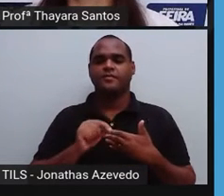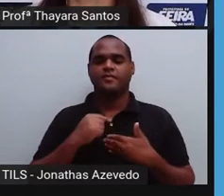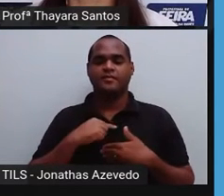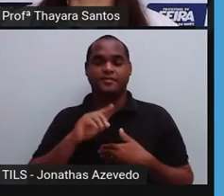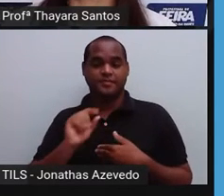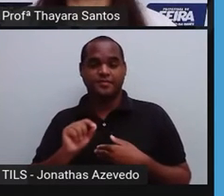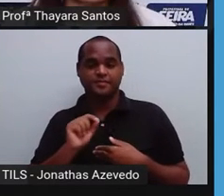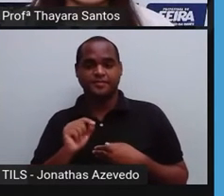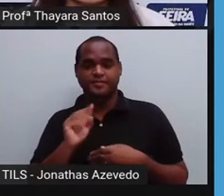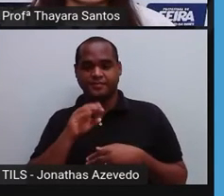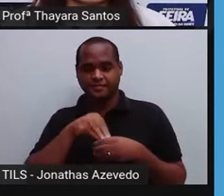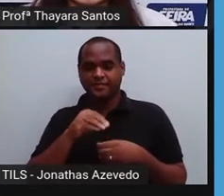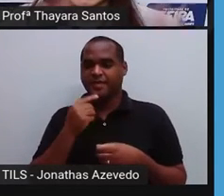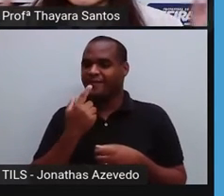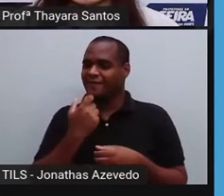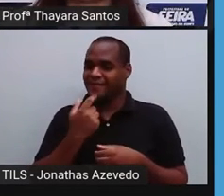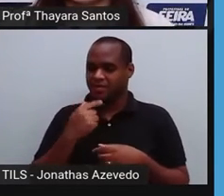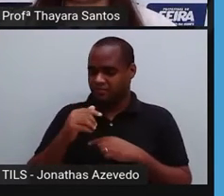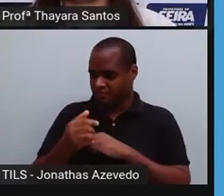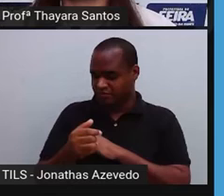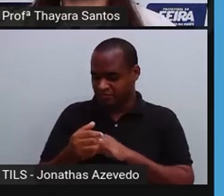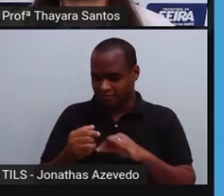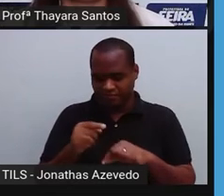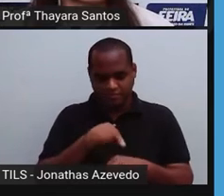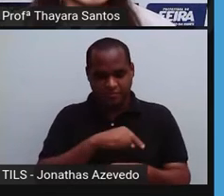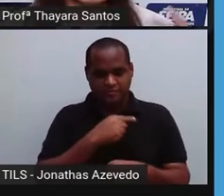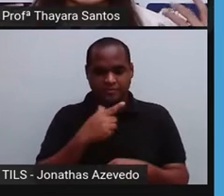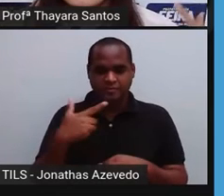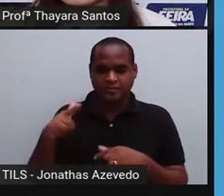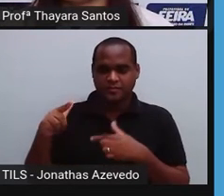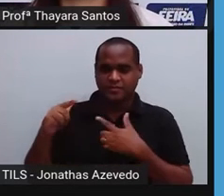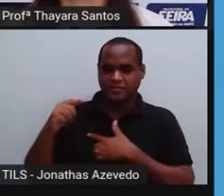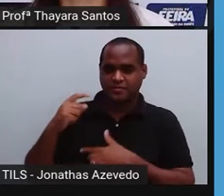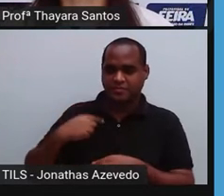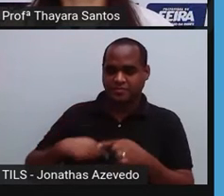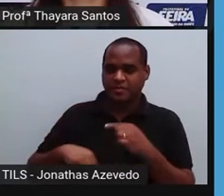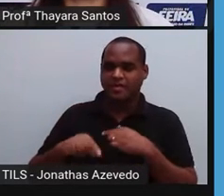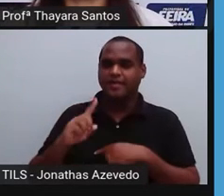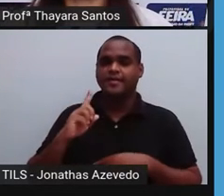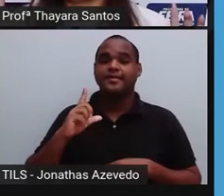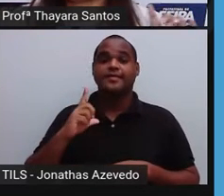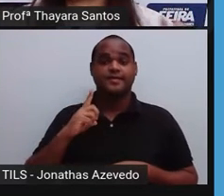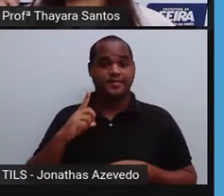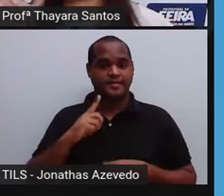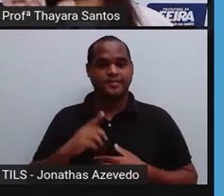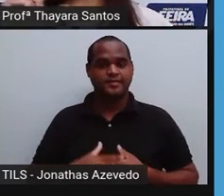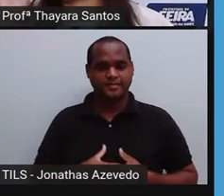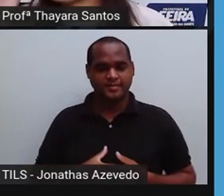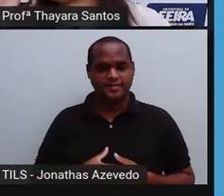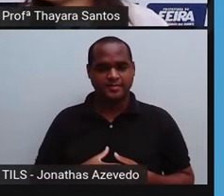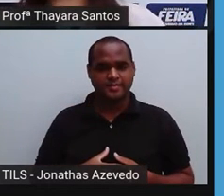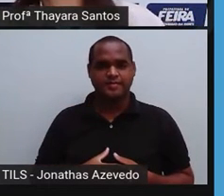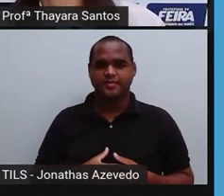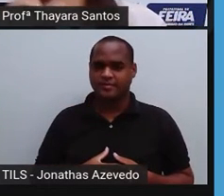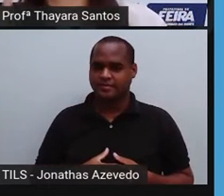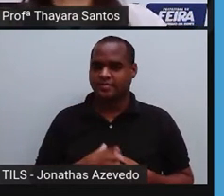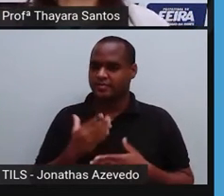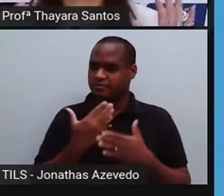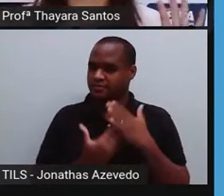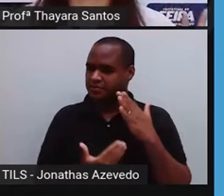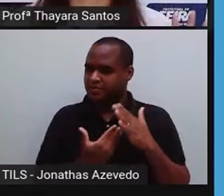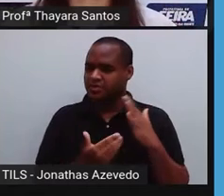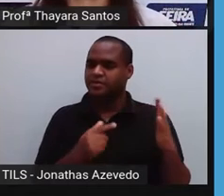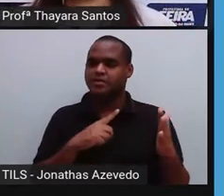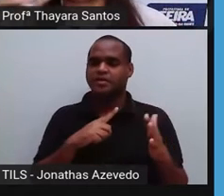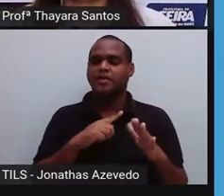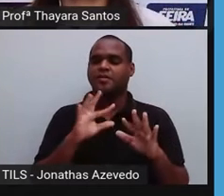circula dentro dos vasos sanguíneos. Ele não circula por outro lugar, ele não é perdido também. Na verdade, a gente tem uma perdazinha, mas,